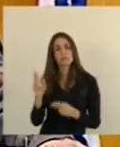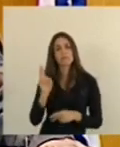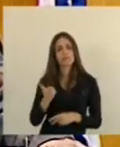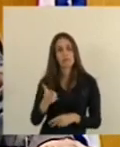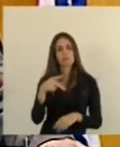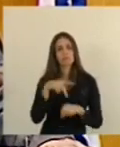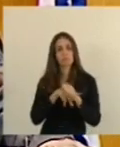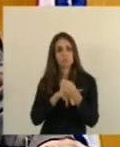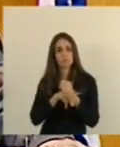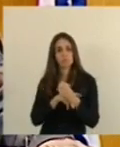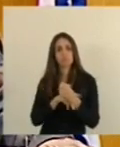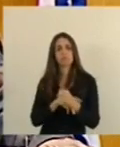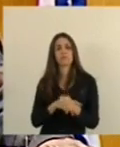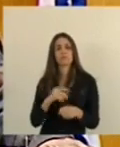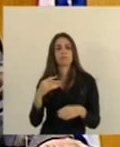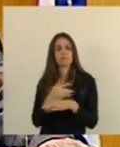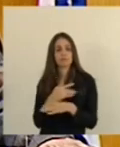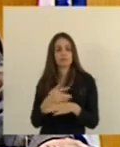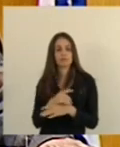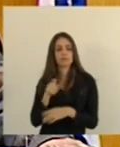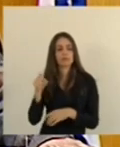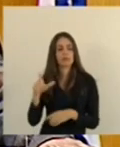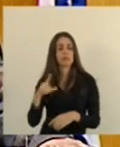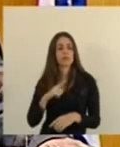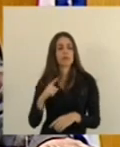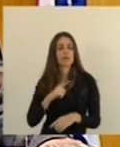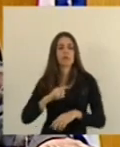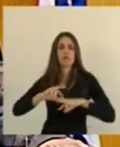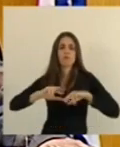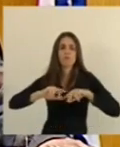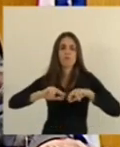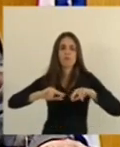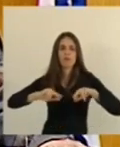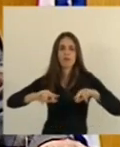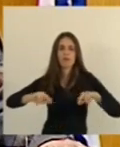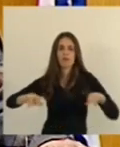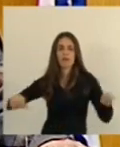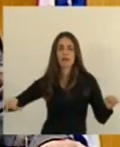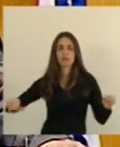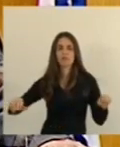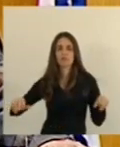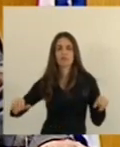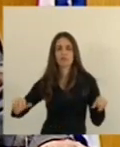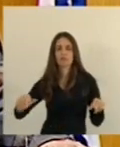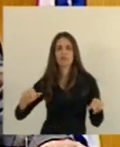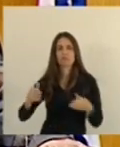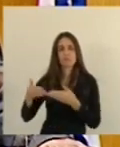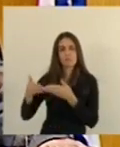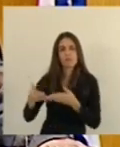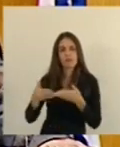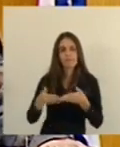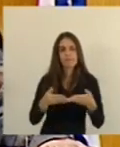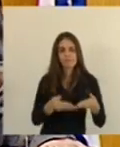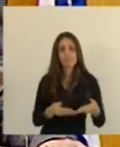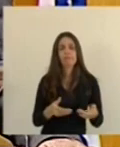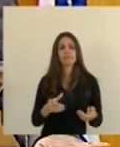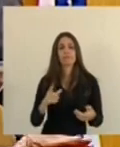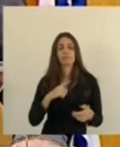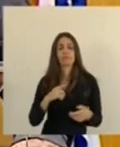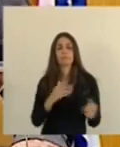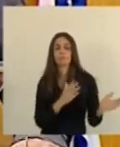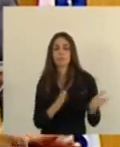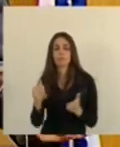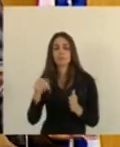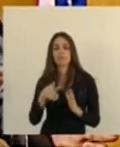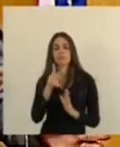cidade de Guarapari. Guarapari tem a maior biodiversidade marinha do Brasil. E também está tramitando aqui